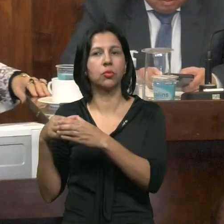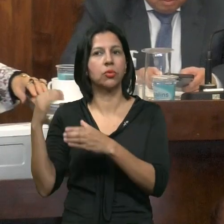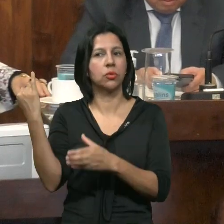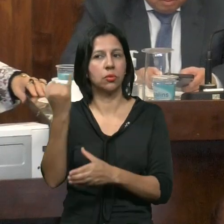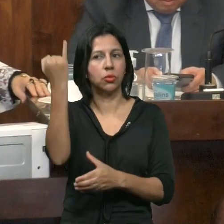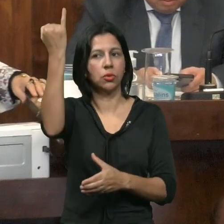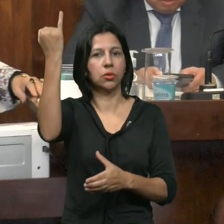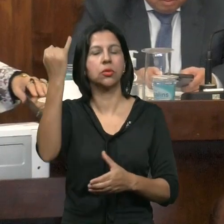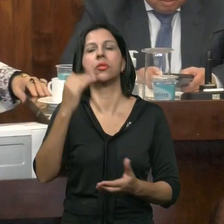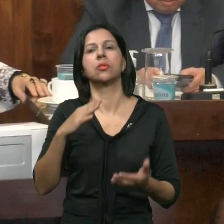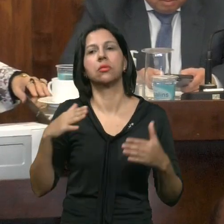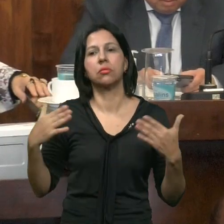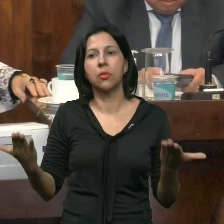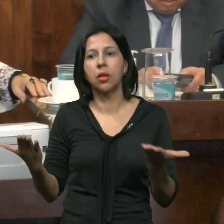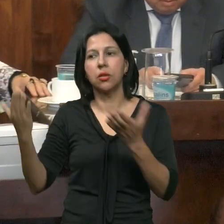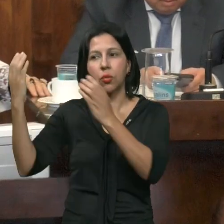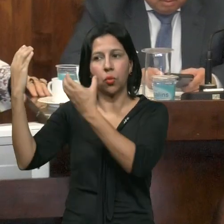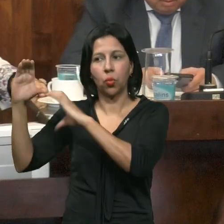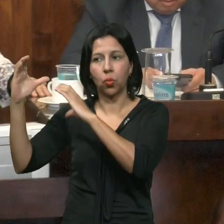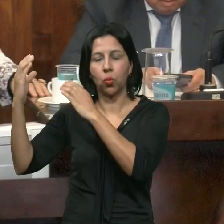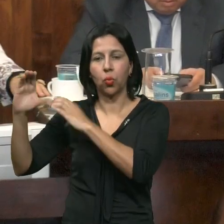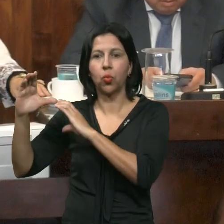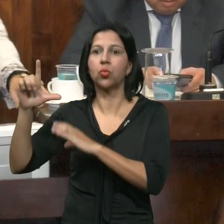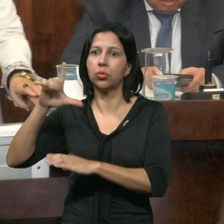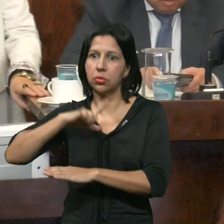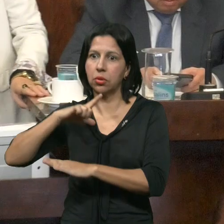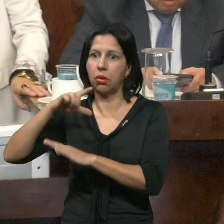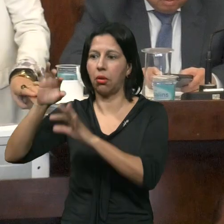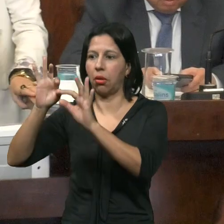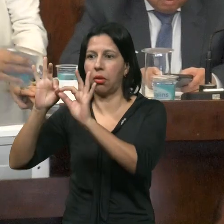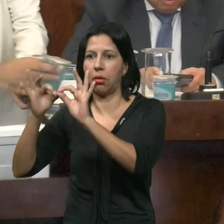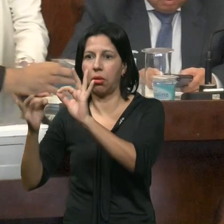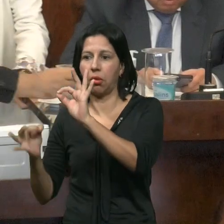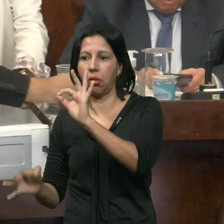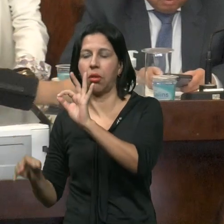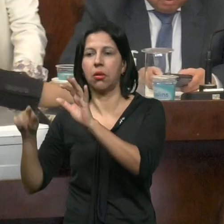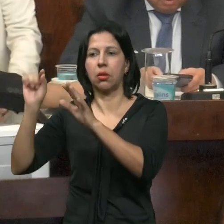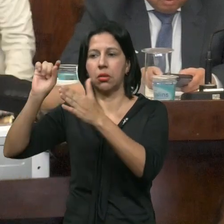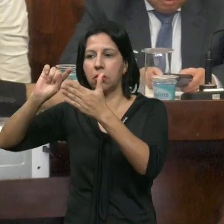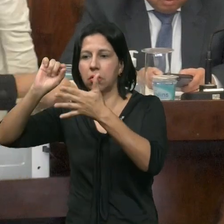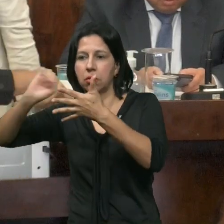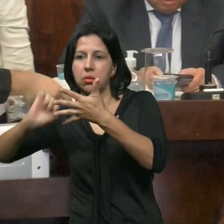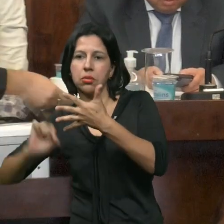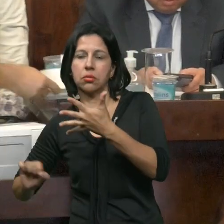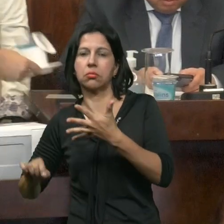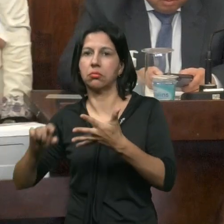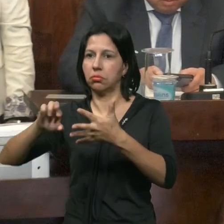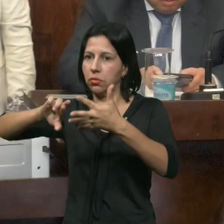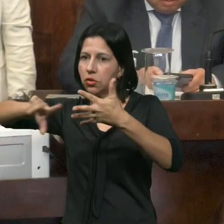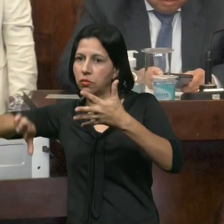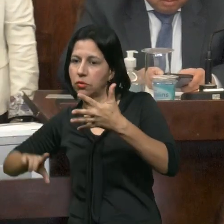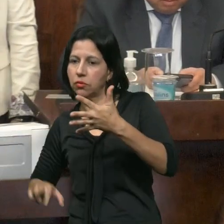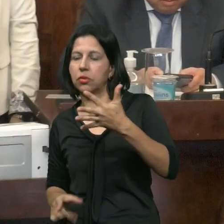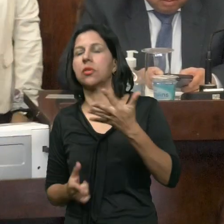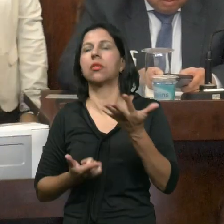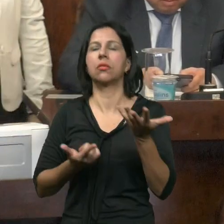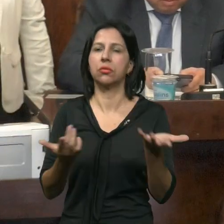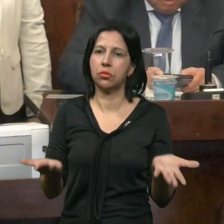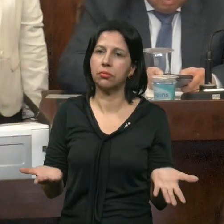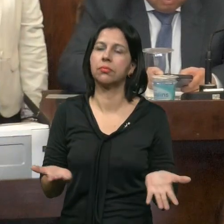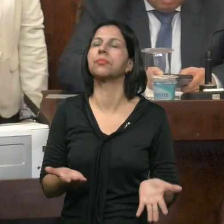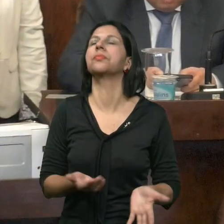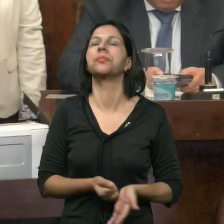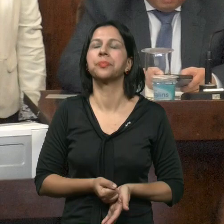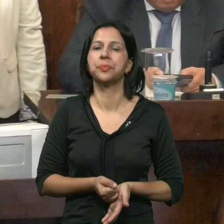apoio Do doutor Mas quando você Presta um concurso Tem um concurso edital Tem as exigências São exigências Distintas Não estamos